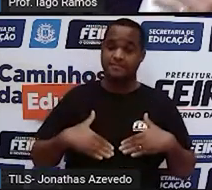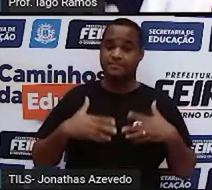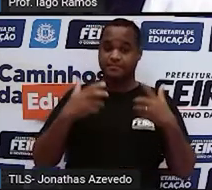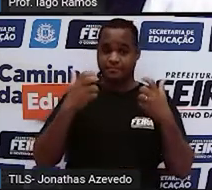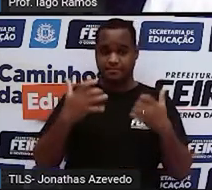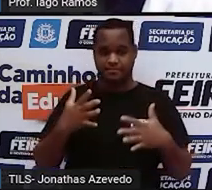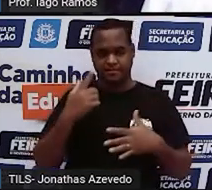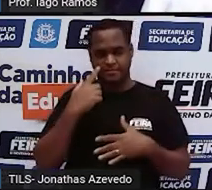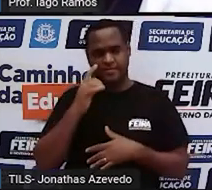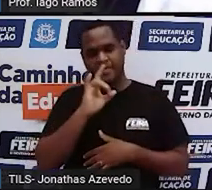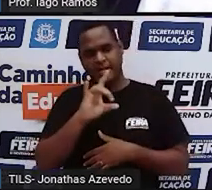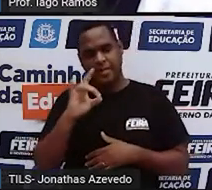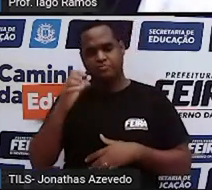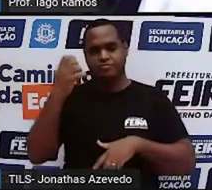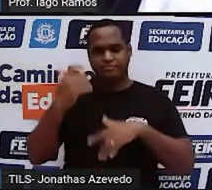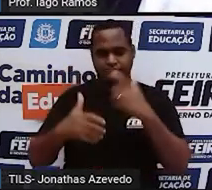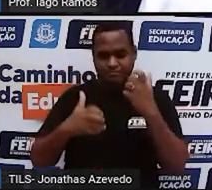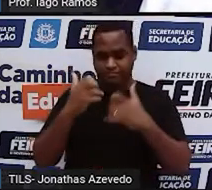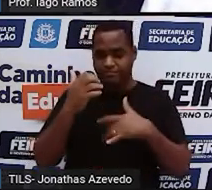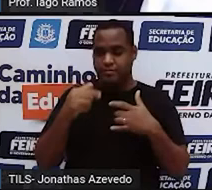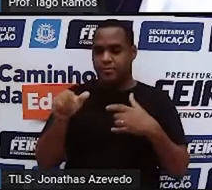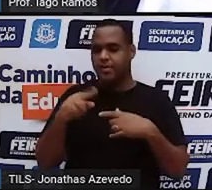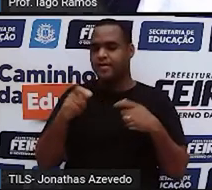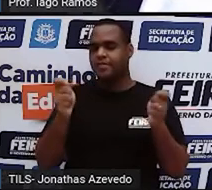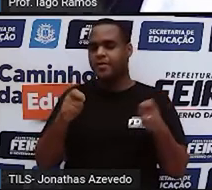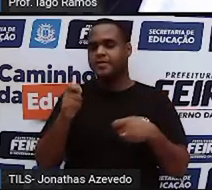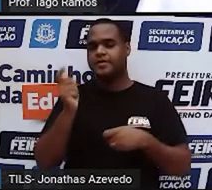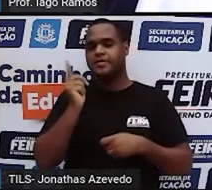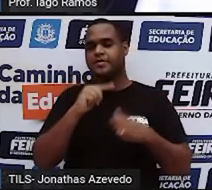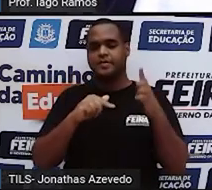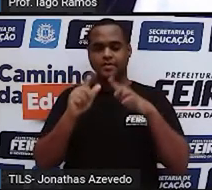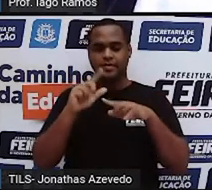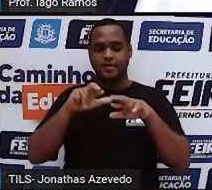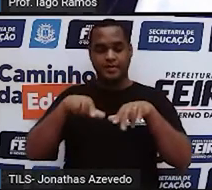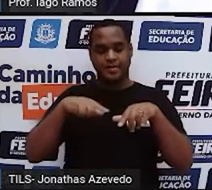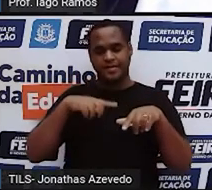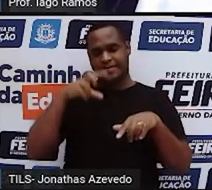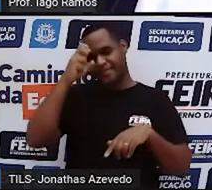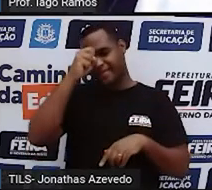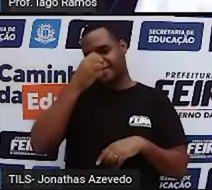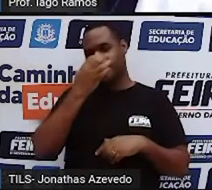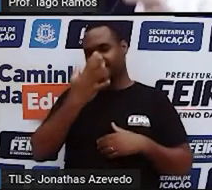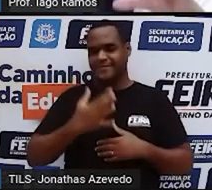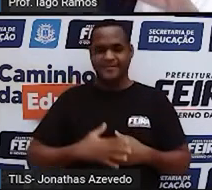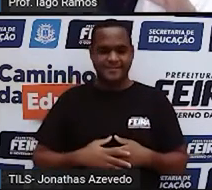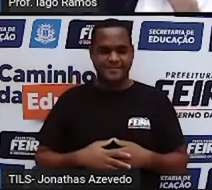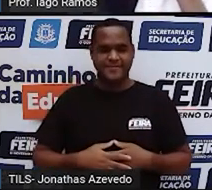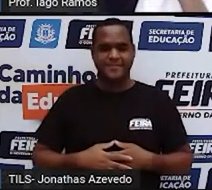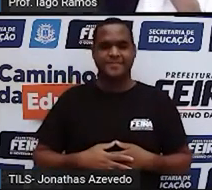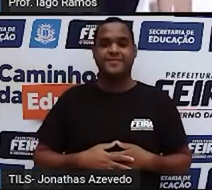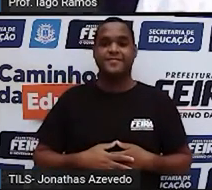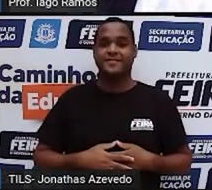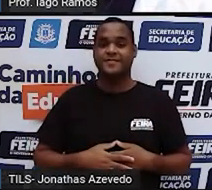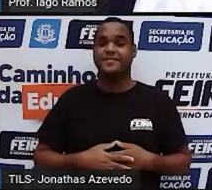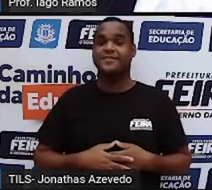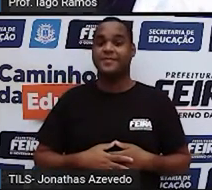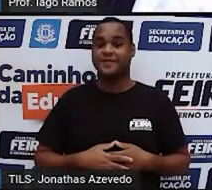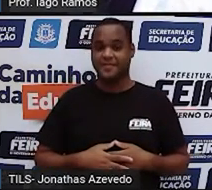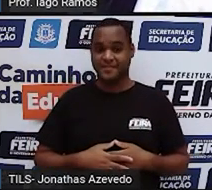Uma coisinha de cada vez que é para a gente conseguir ir aprendendo as coisas, tá bom? Olha só, eu vou trazer